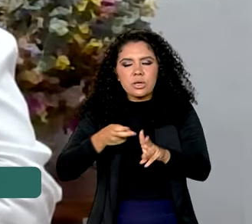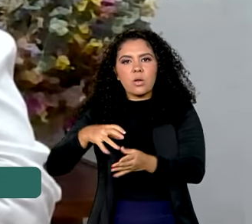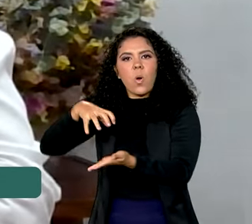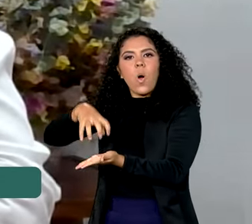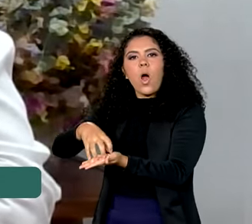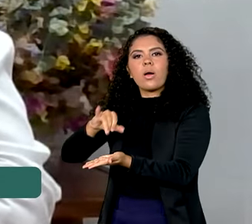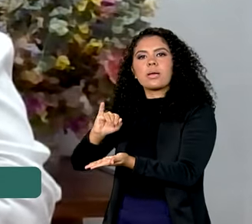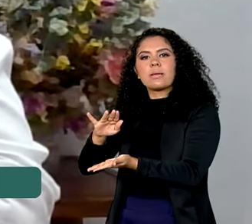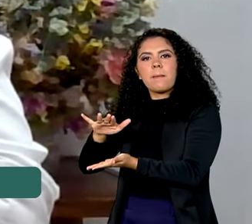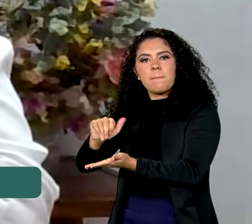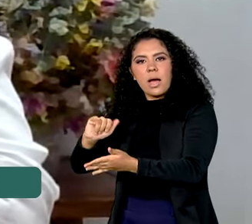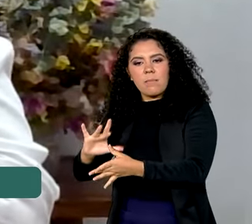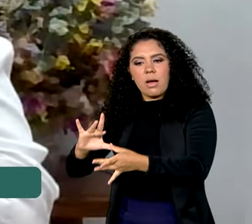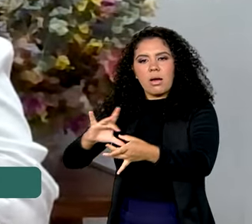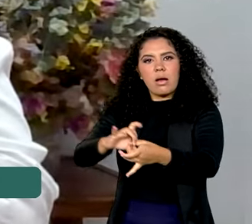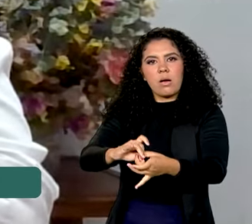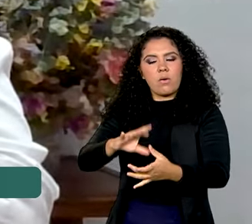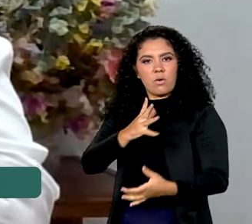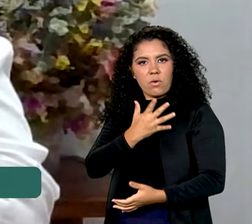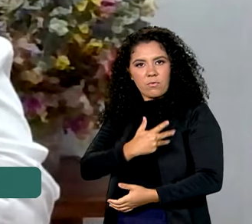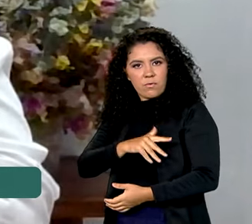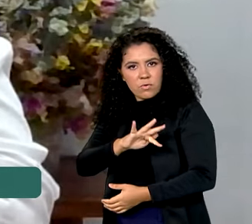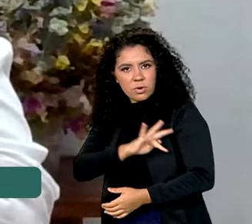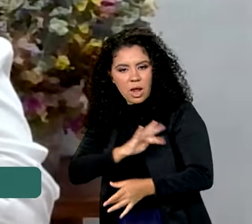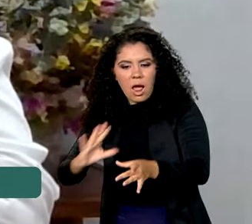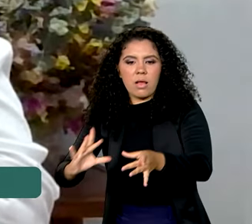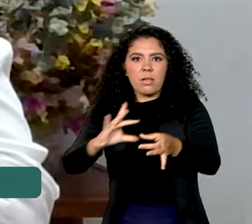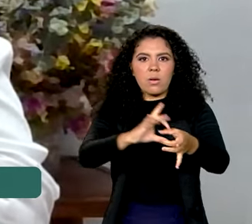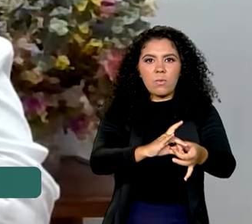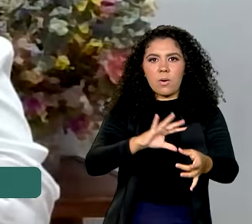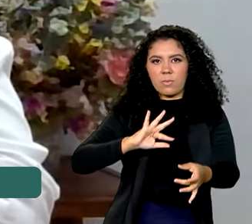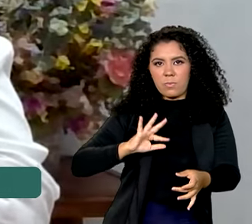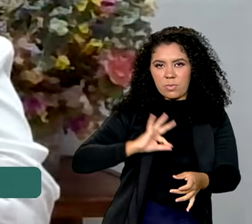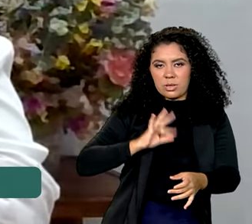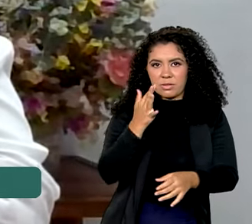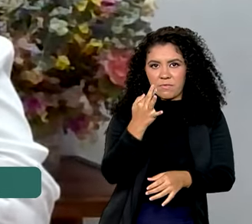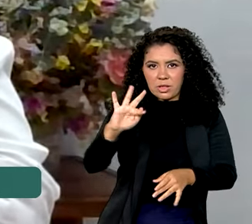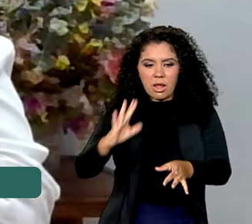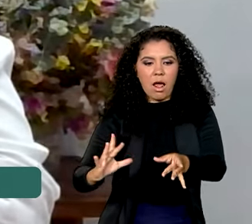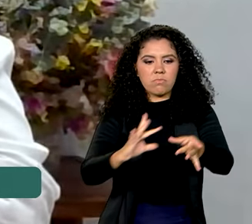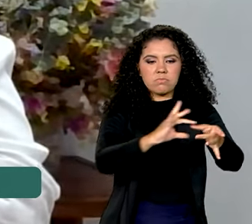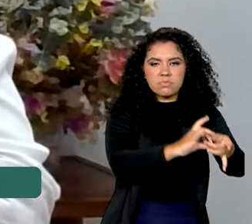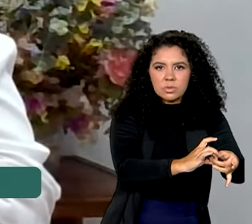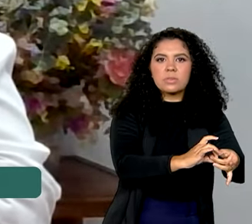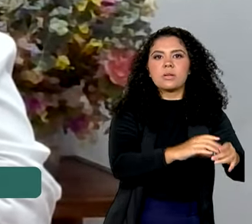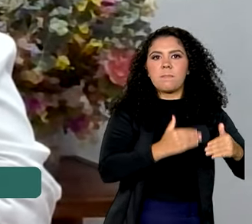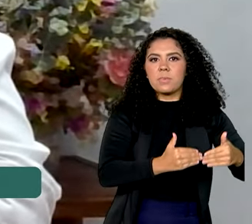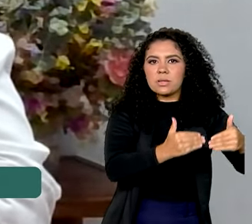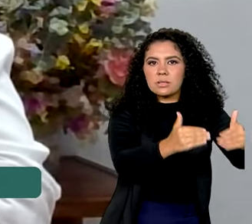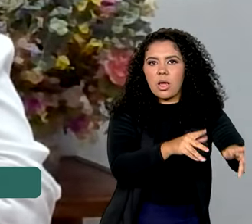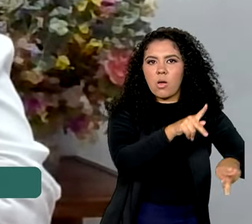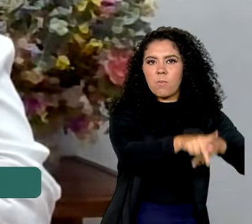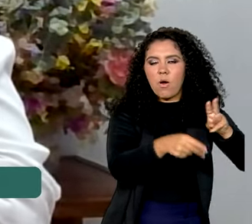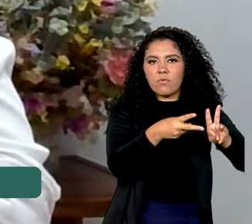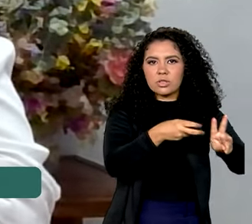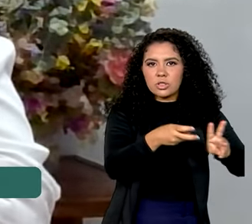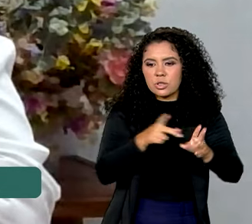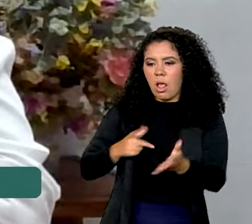FUNAI, o Ministério dos Povos Indígenas, Polícia Federal, a gente vem realizando inúmeras ações de